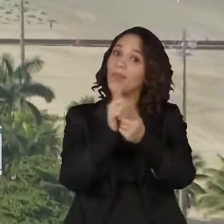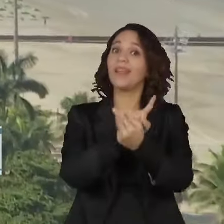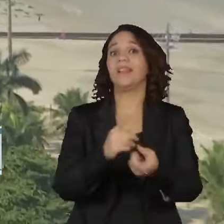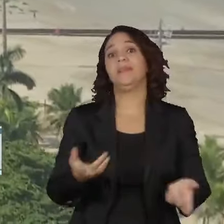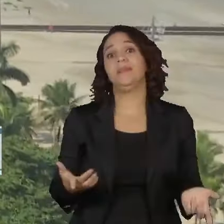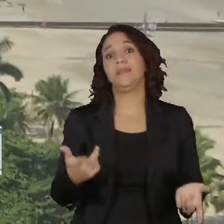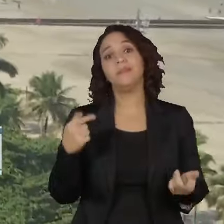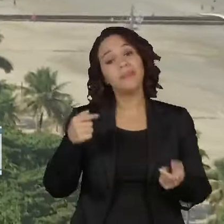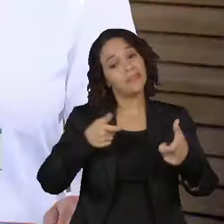fazer o contrário.